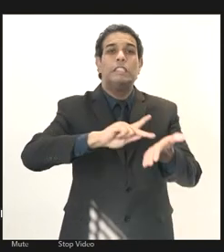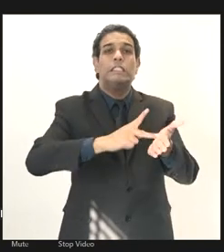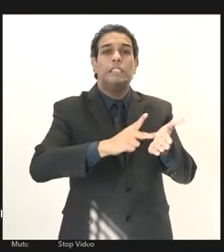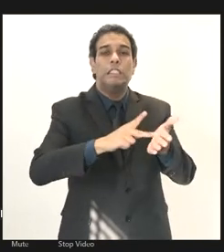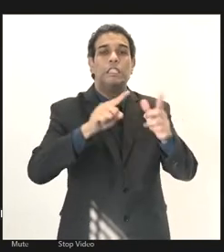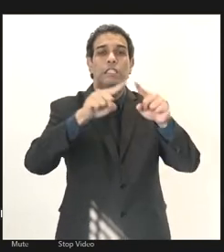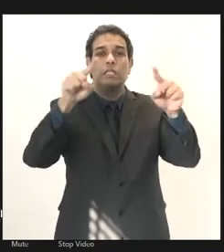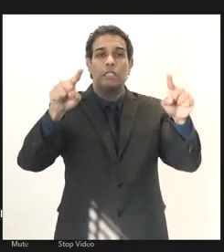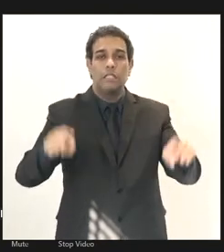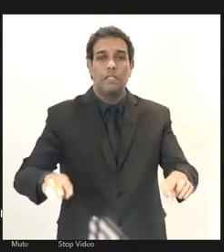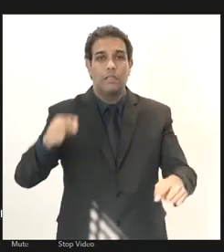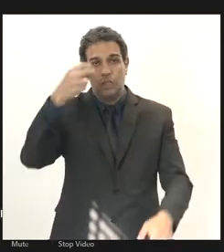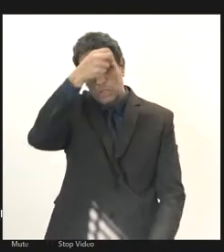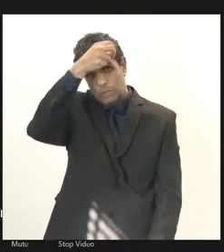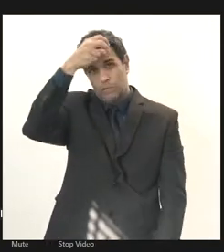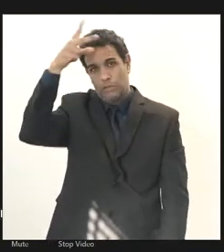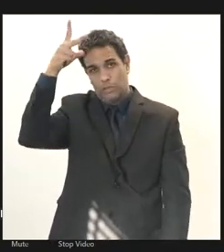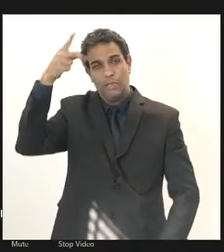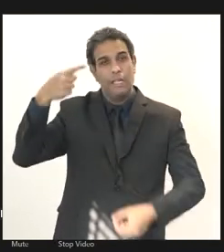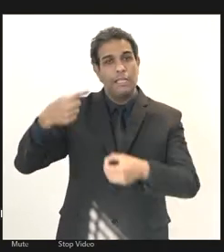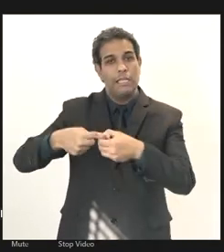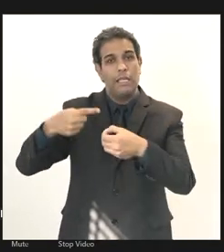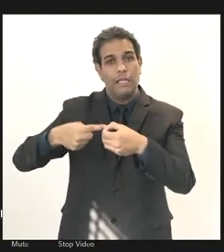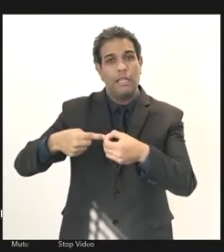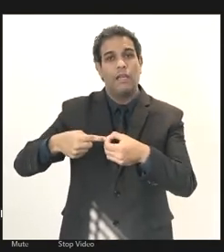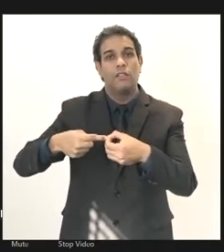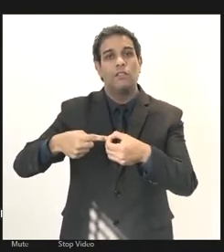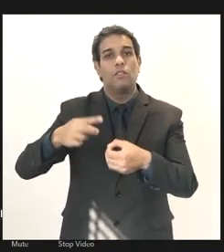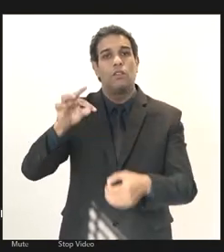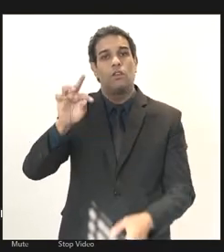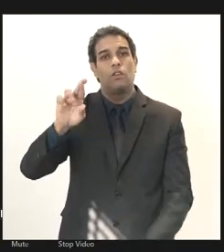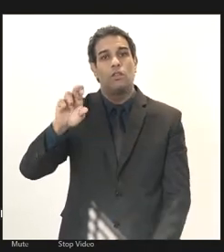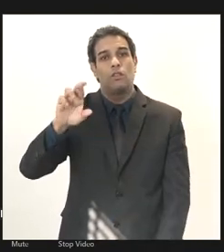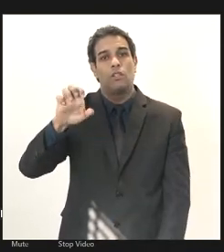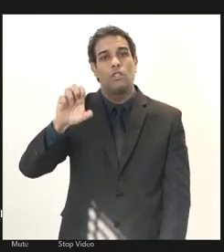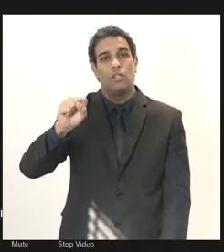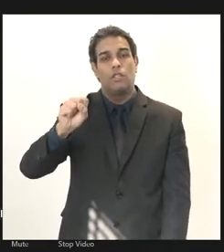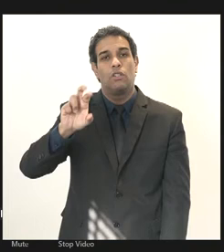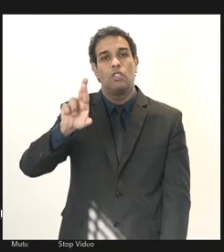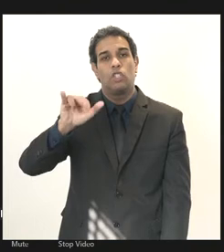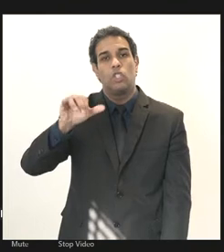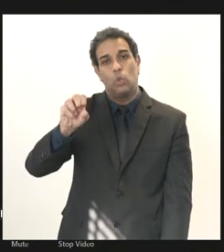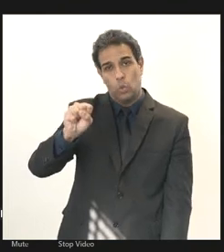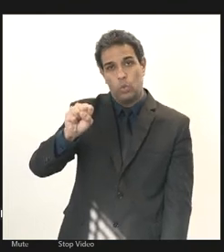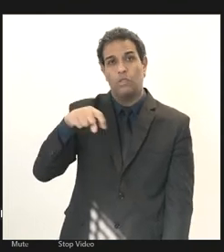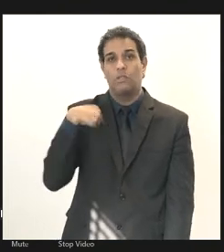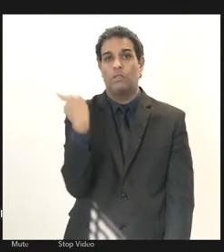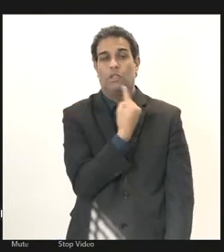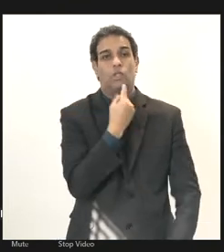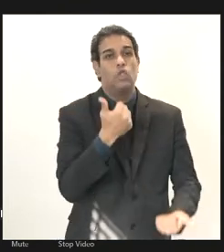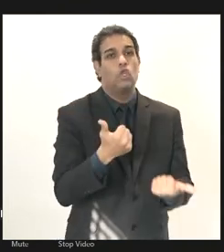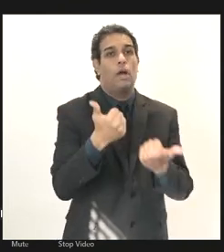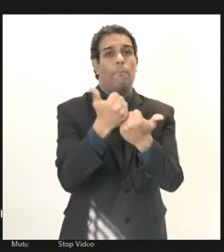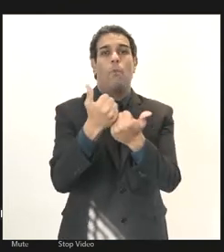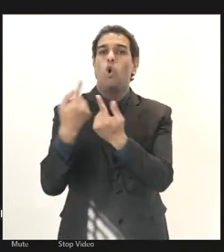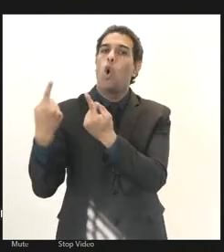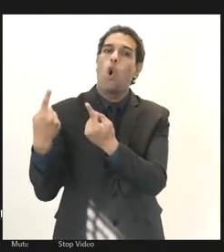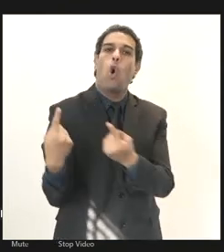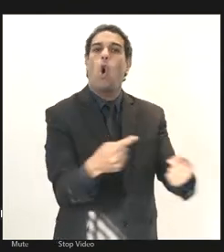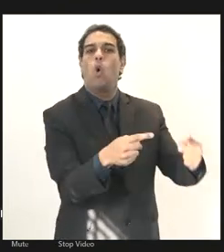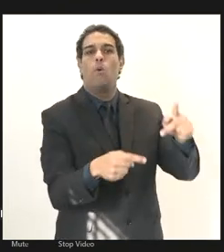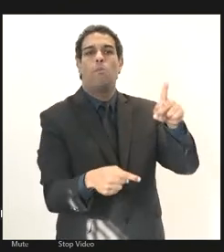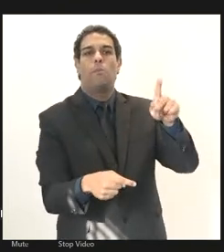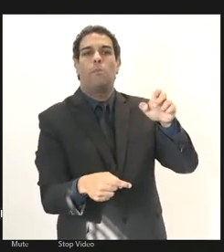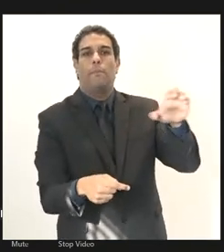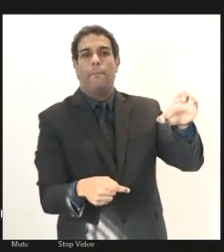servidores municipais de Três Rios gostaria de demonstrar o nosso apoio contra a PEC 32 que